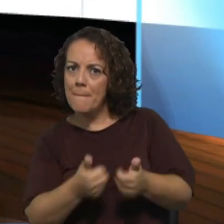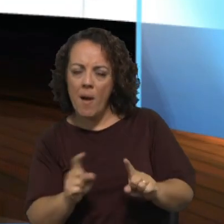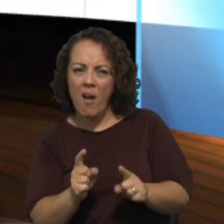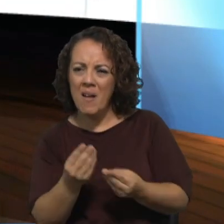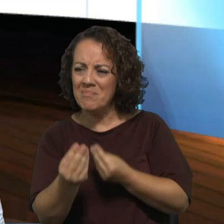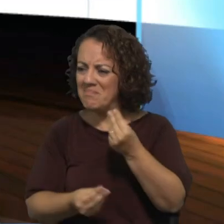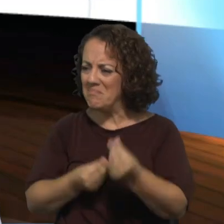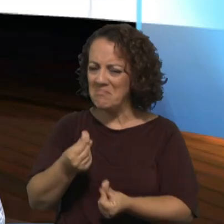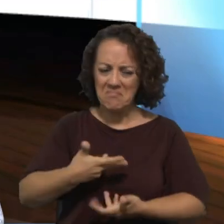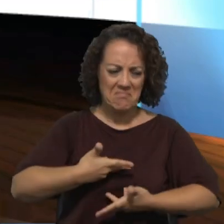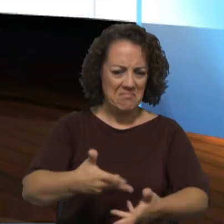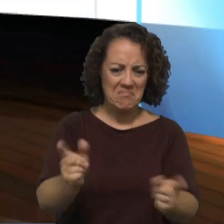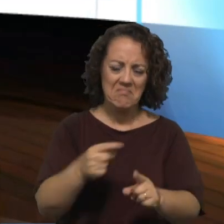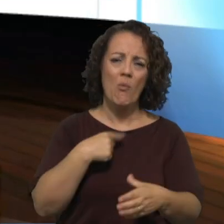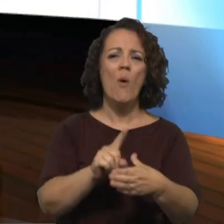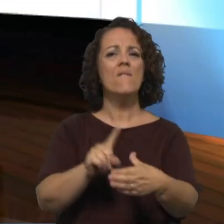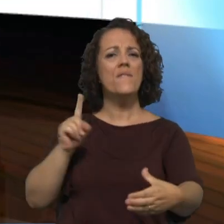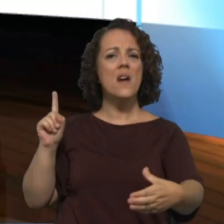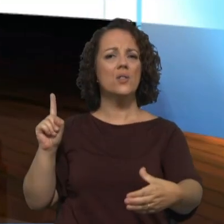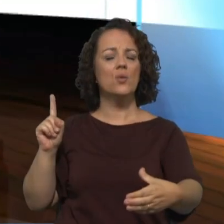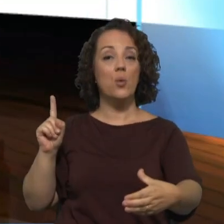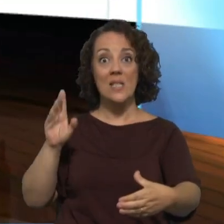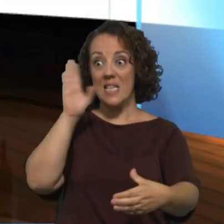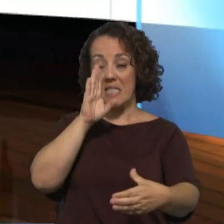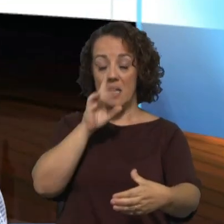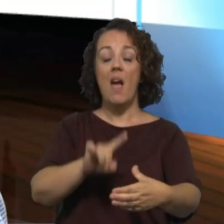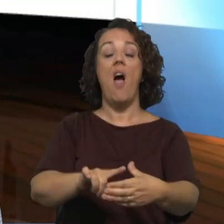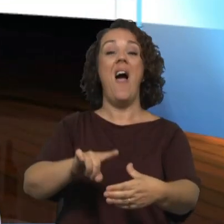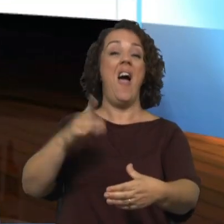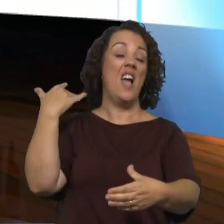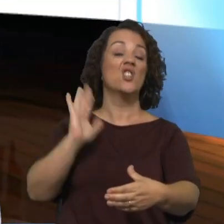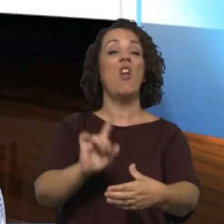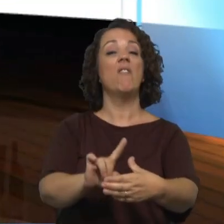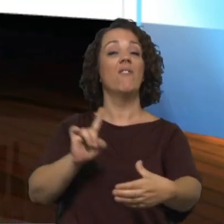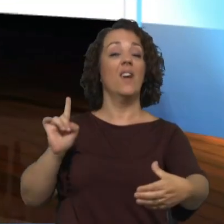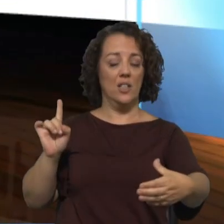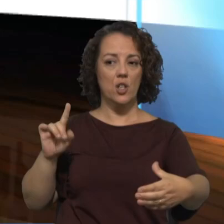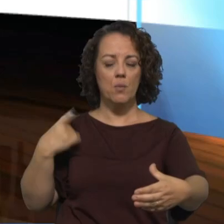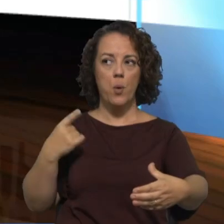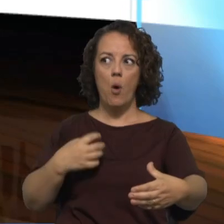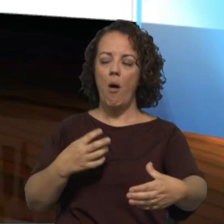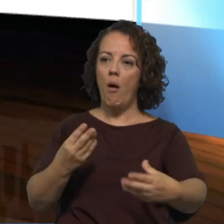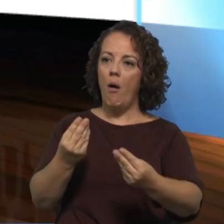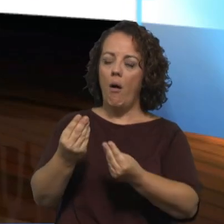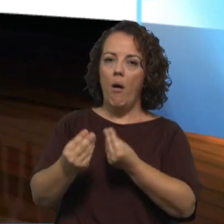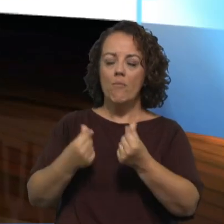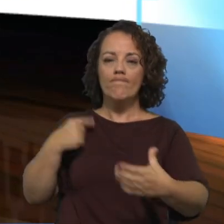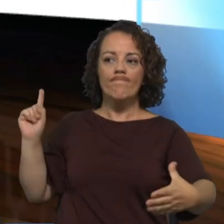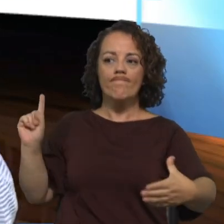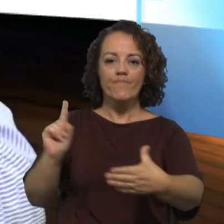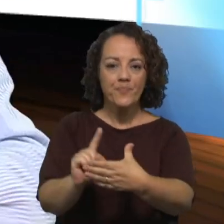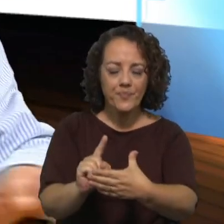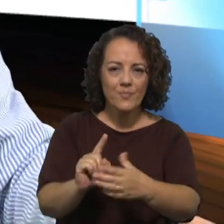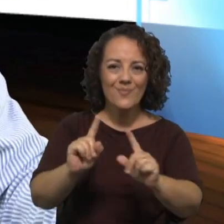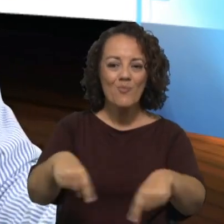e afastam-se ou seja já estavam afastadas se se aproximam e depois são outra vez afastadas pela inércia das comunidades